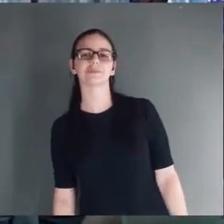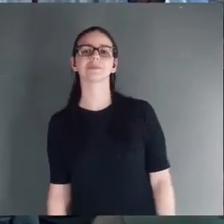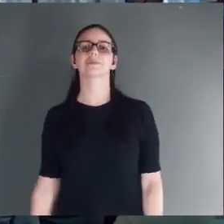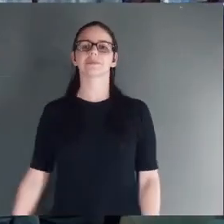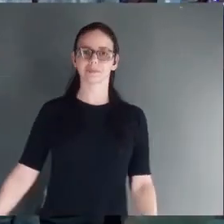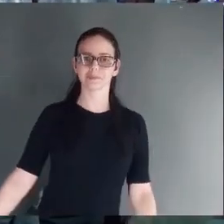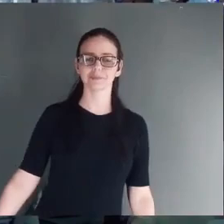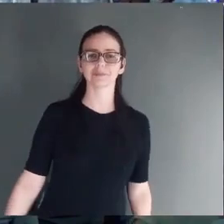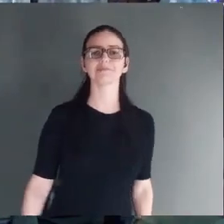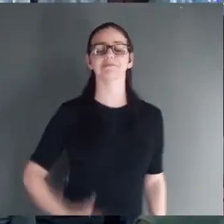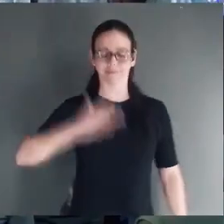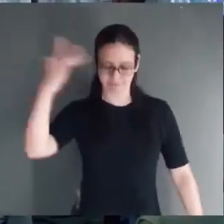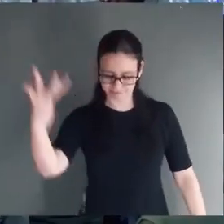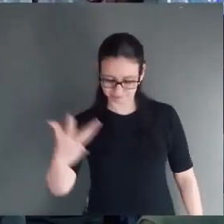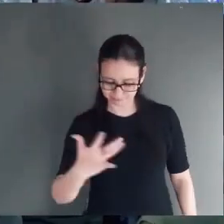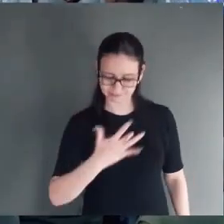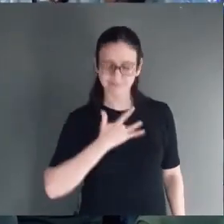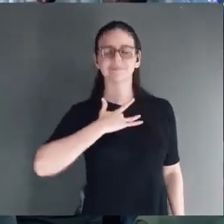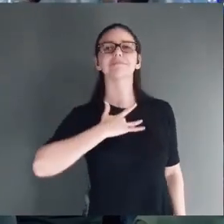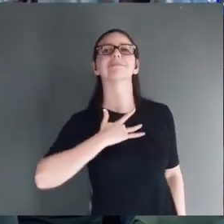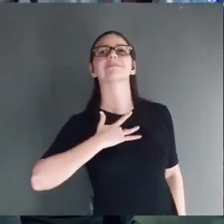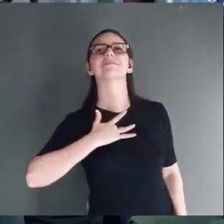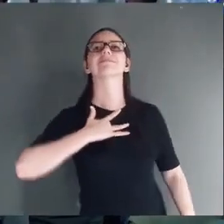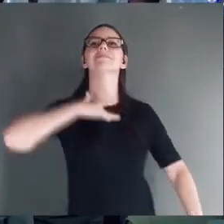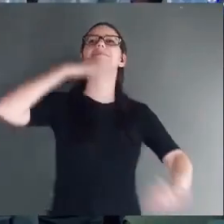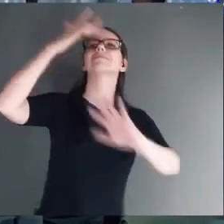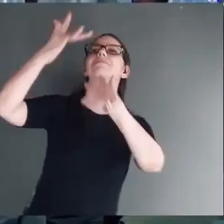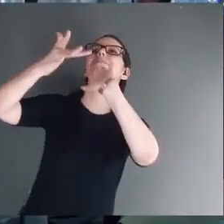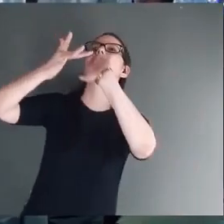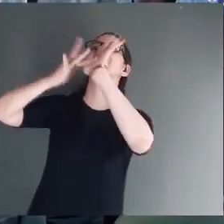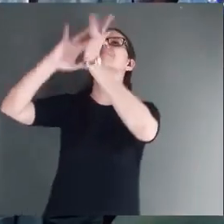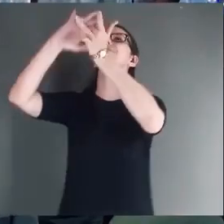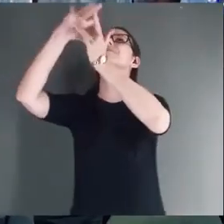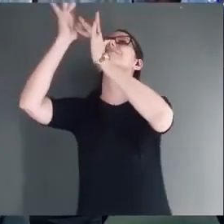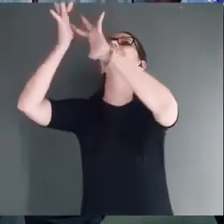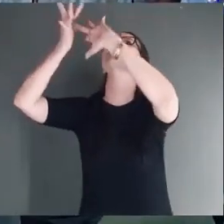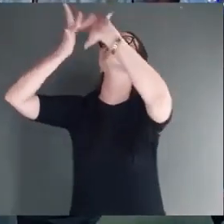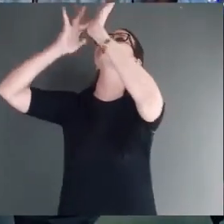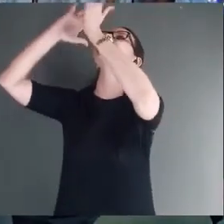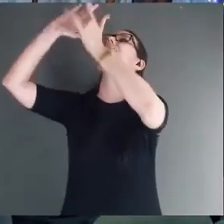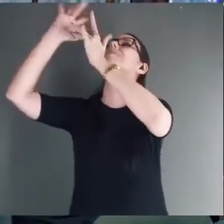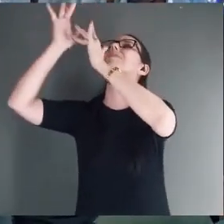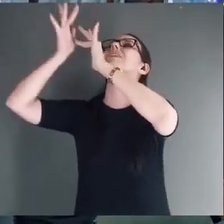Tocou-me. Tocou